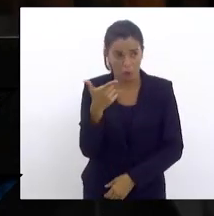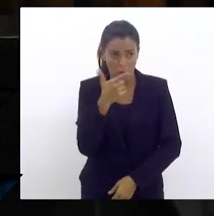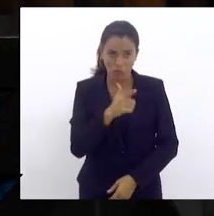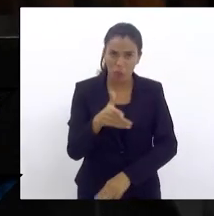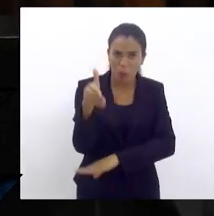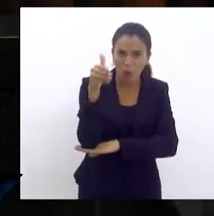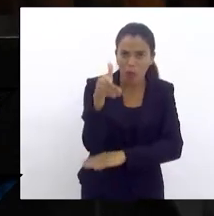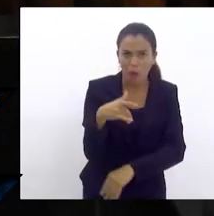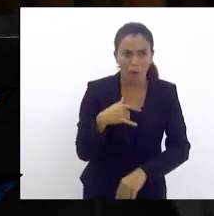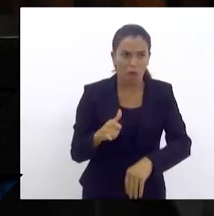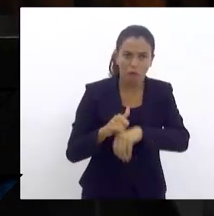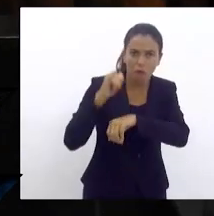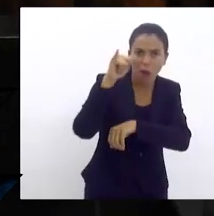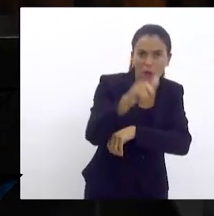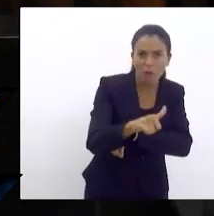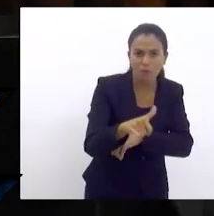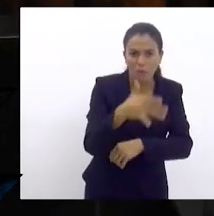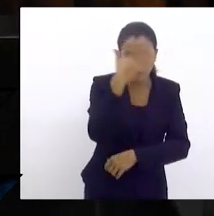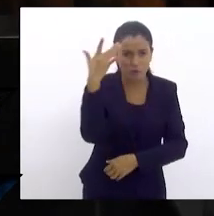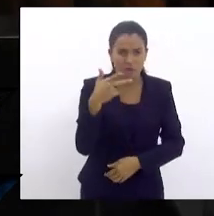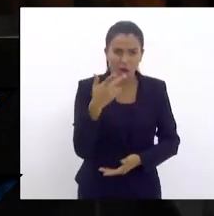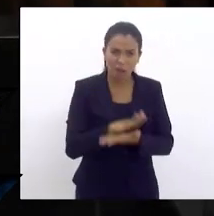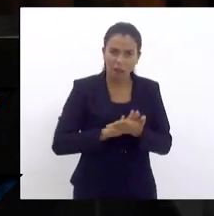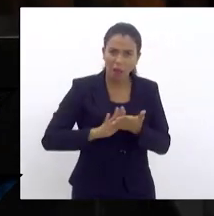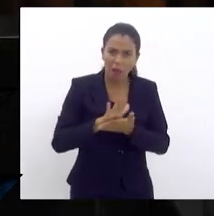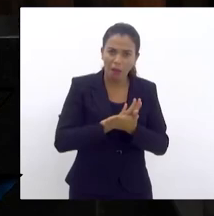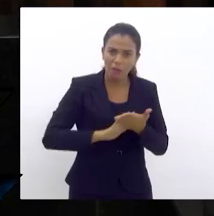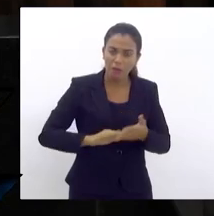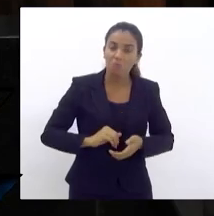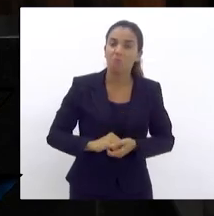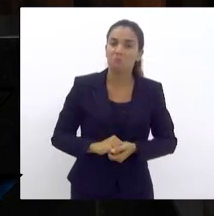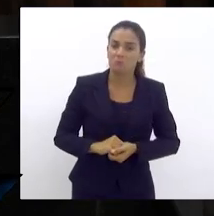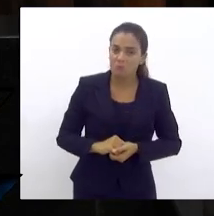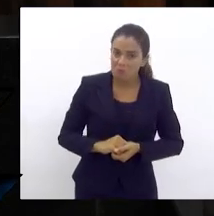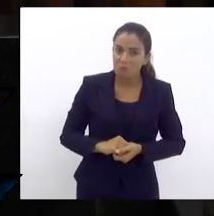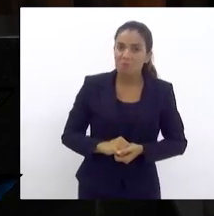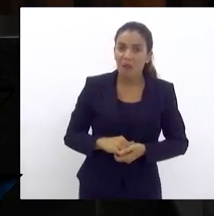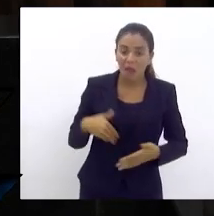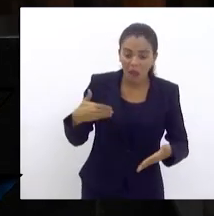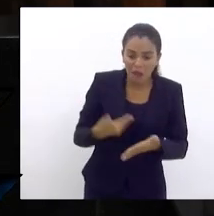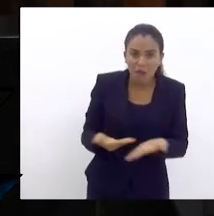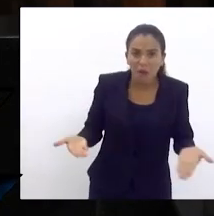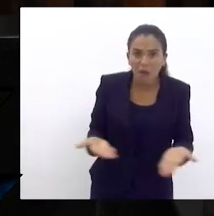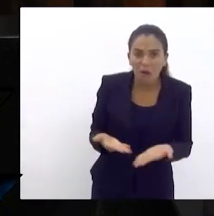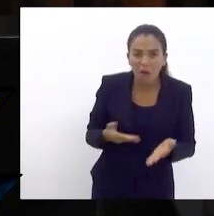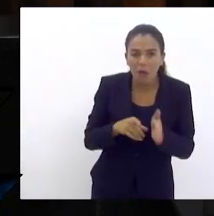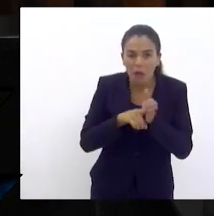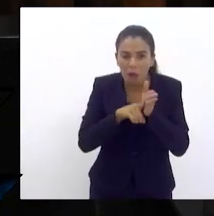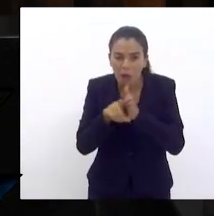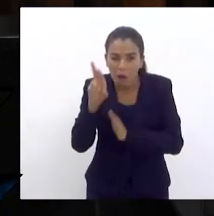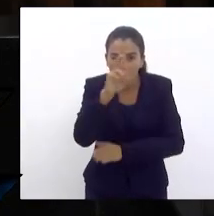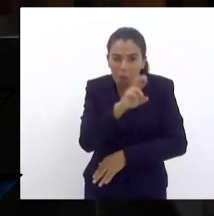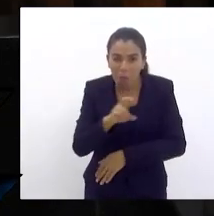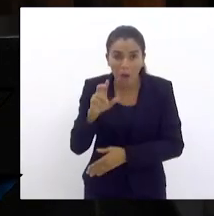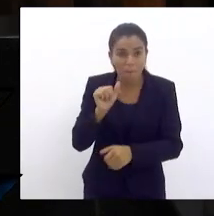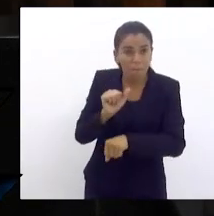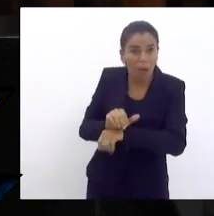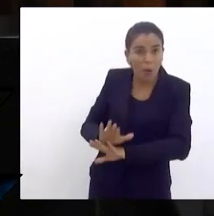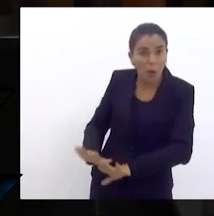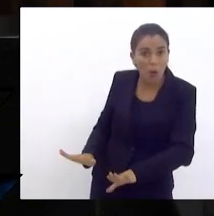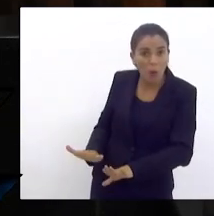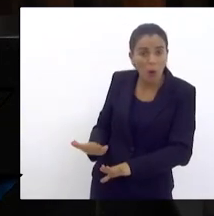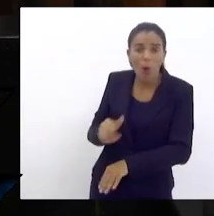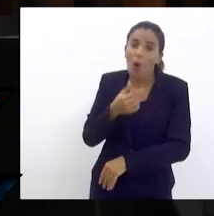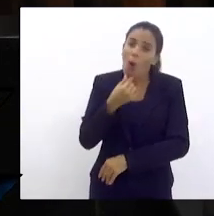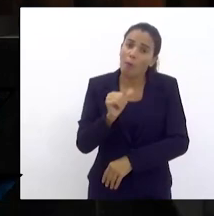hotel, os melhores advogados e ninguém fala nada. E até agora a investigação parou, porque Adélio foi preso, mas